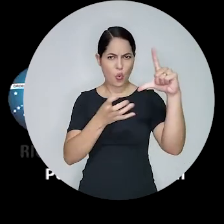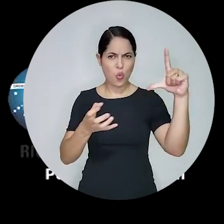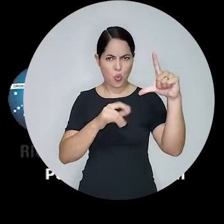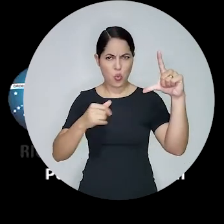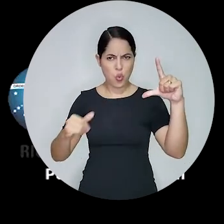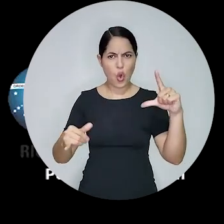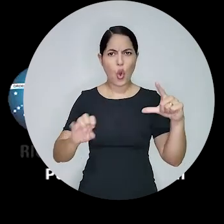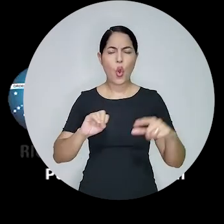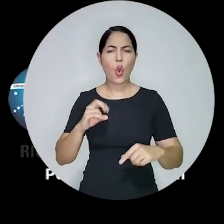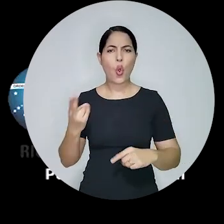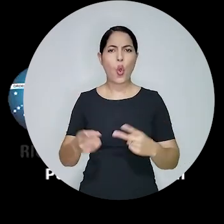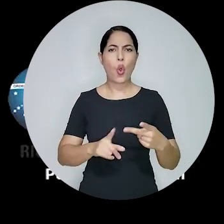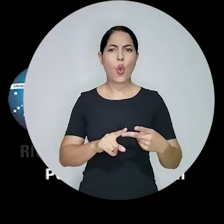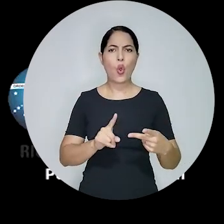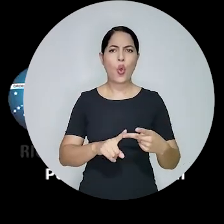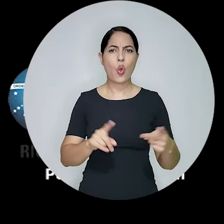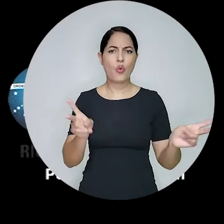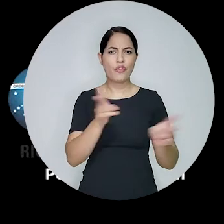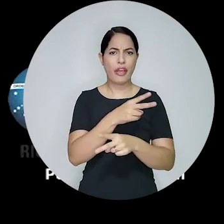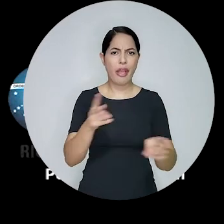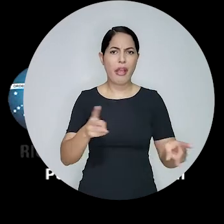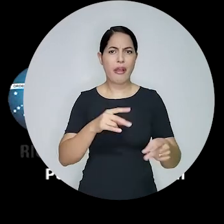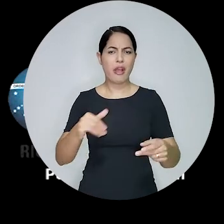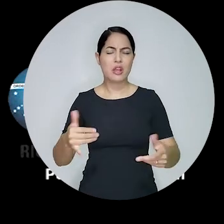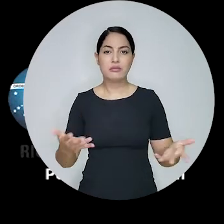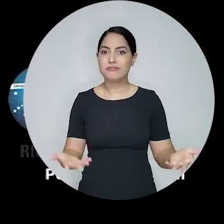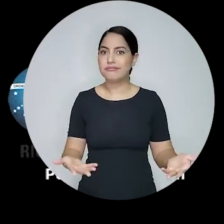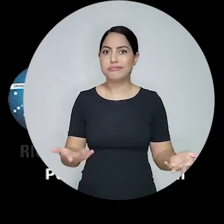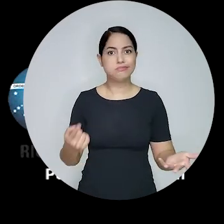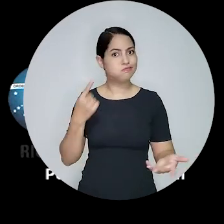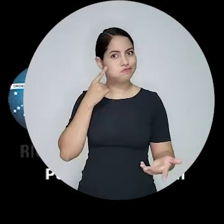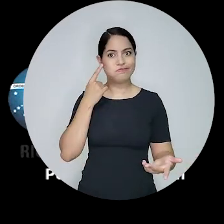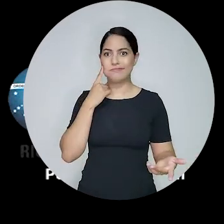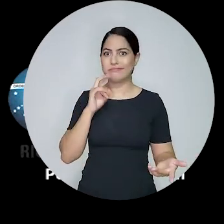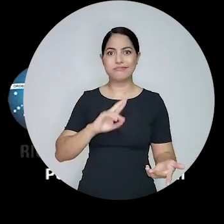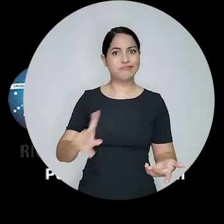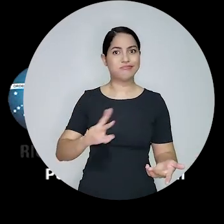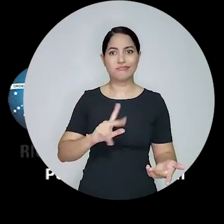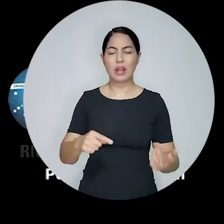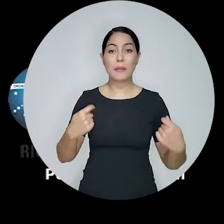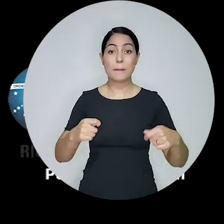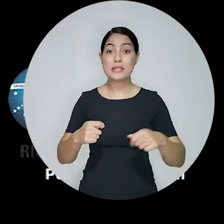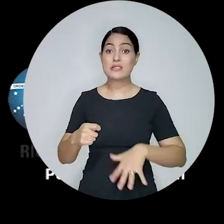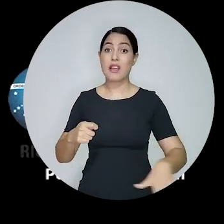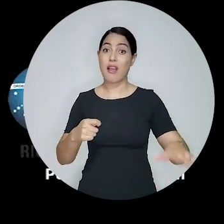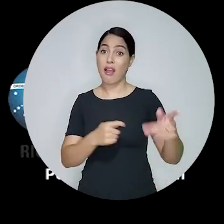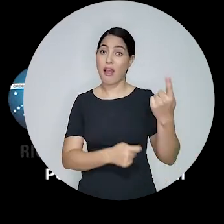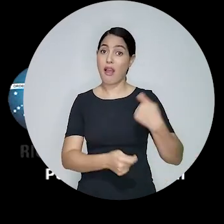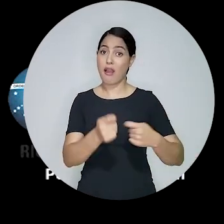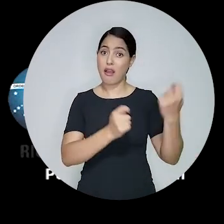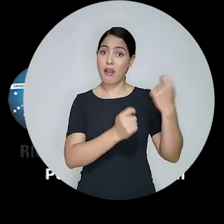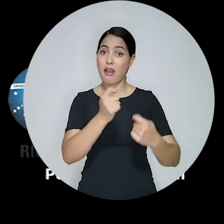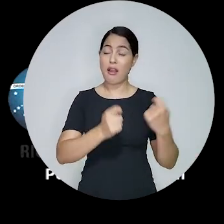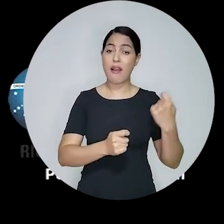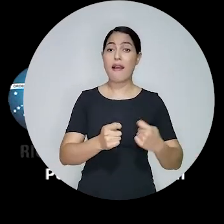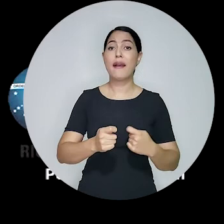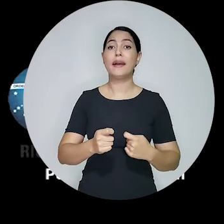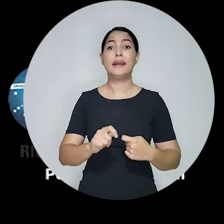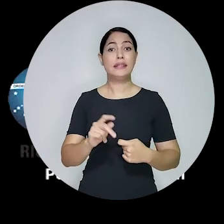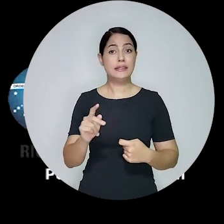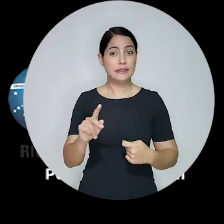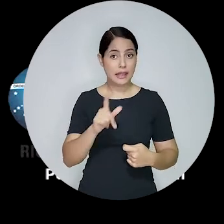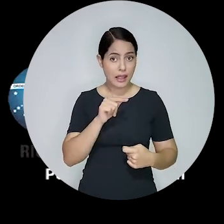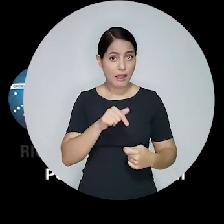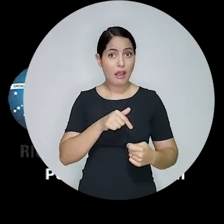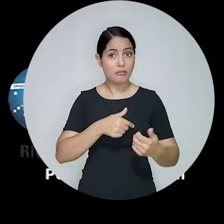novos parques eólicos ou solares se eu não tenho como escoar isso para o mercado consumidor, jogar isso para dentro do sistema, seja no mercado livre ou no mercado regulado.